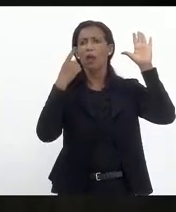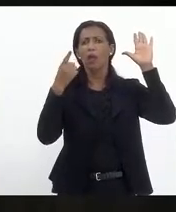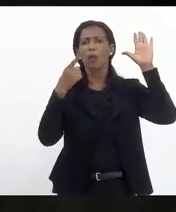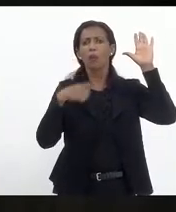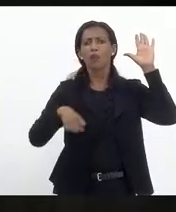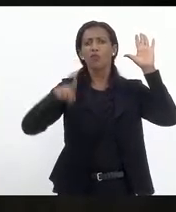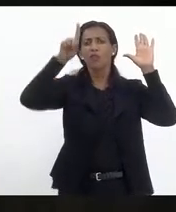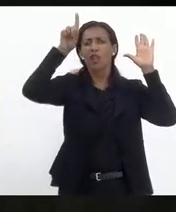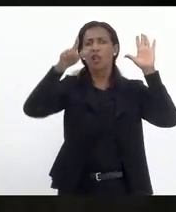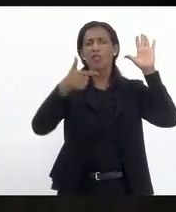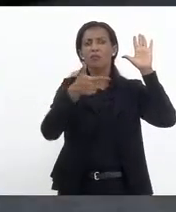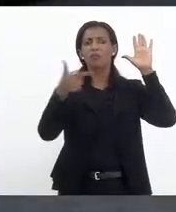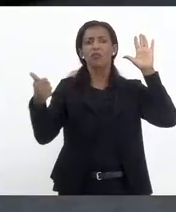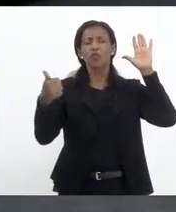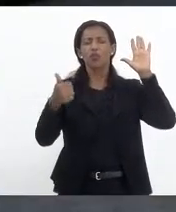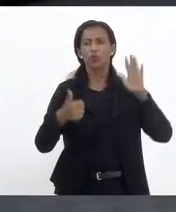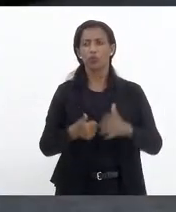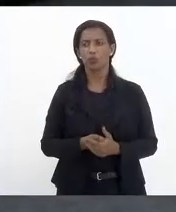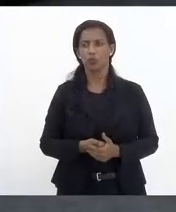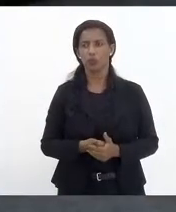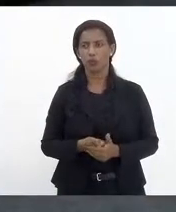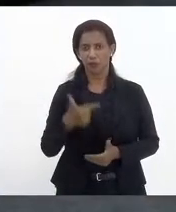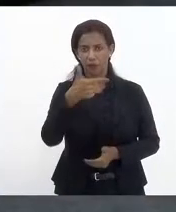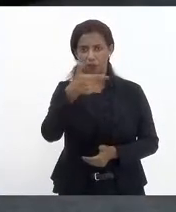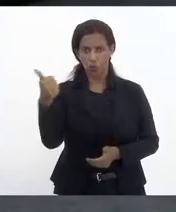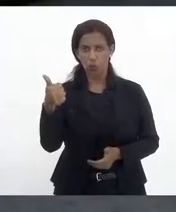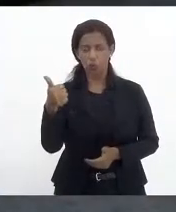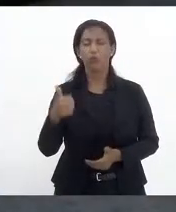lá no 21, ao invés do oitavo. Vamos fazer no 21.